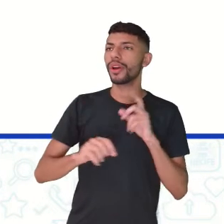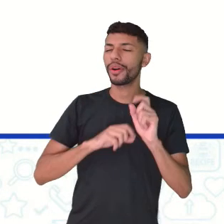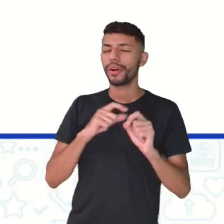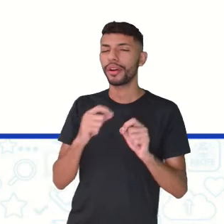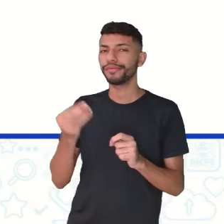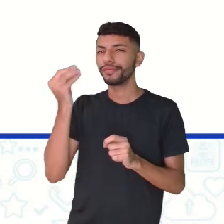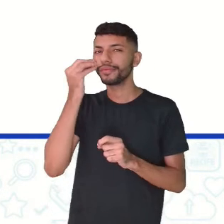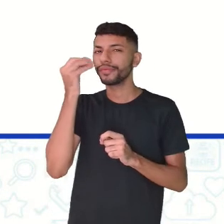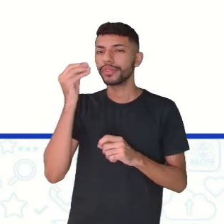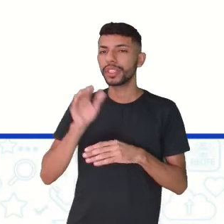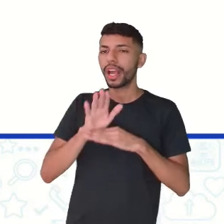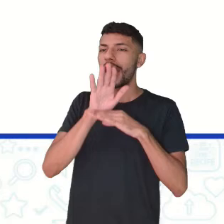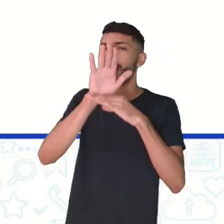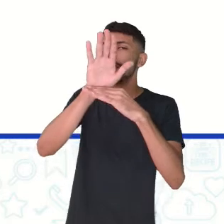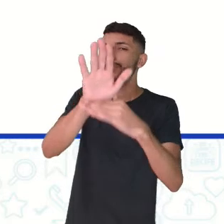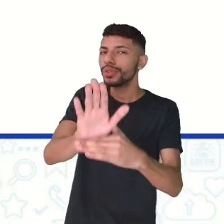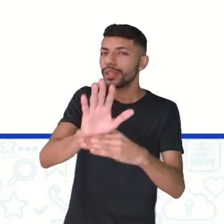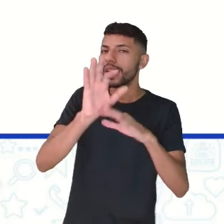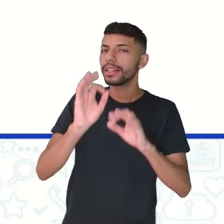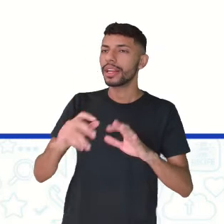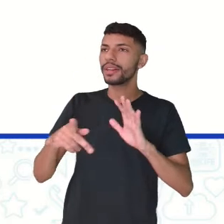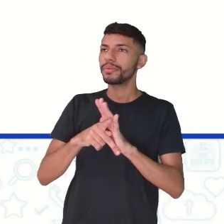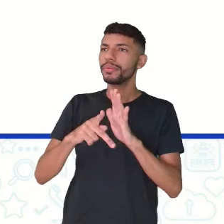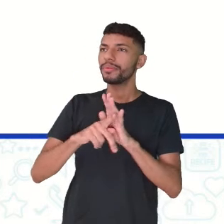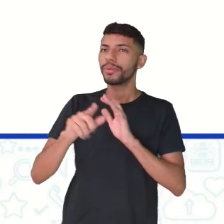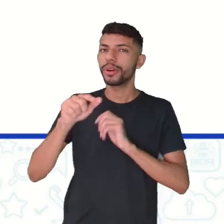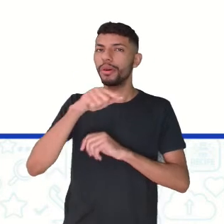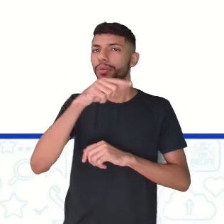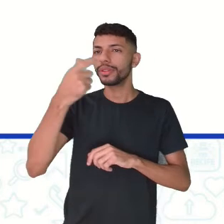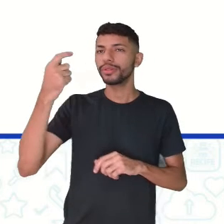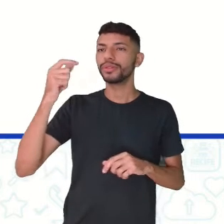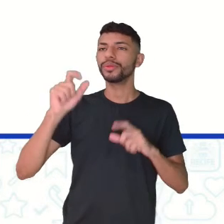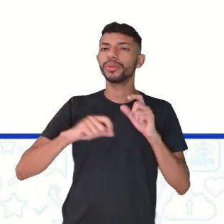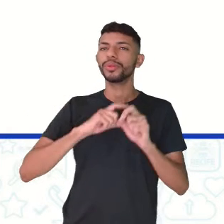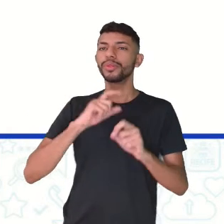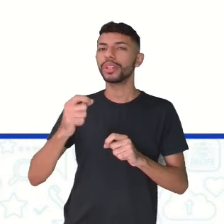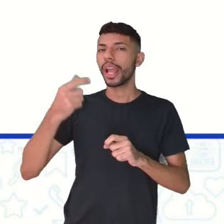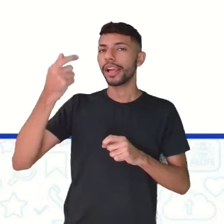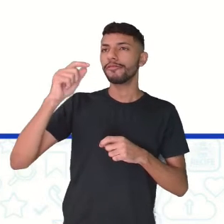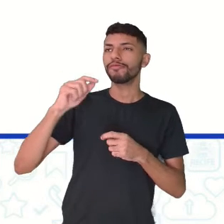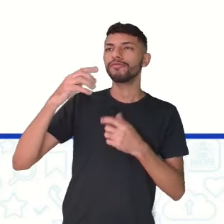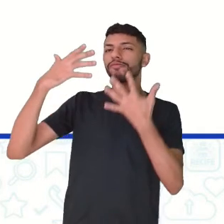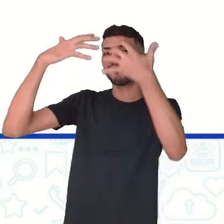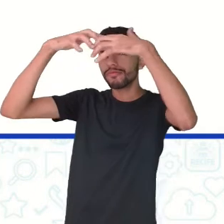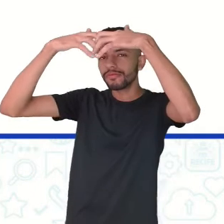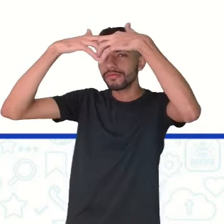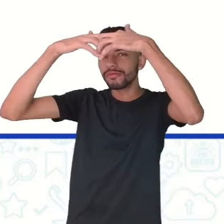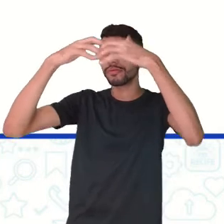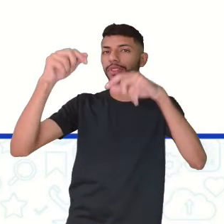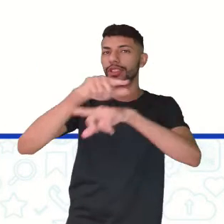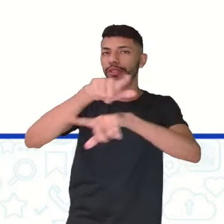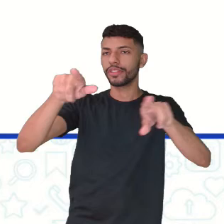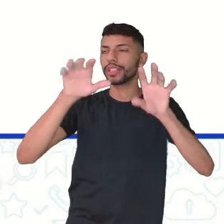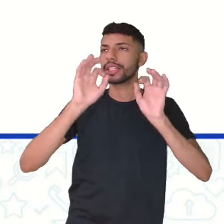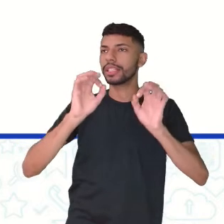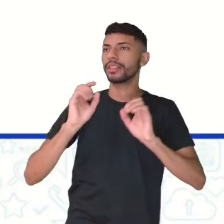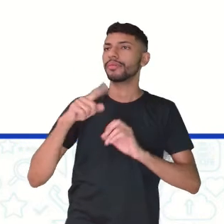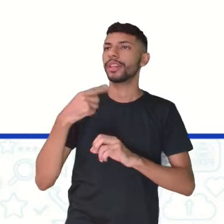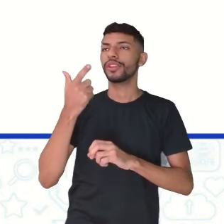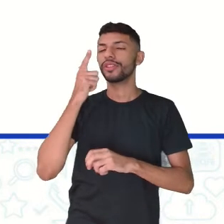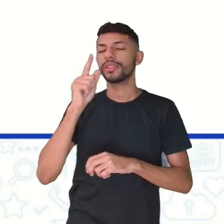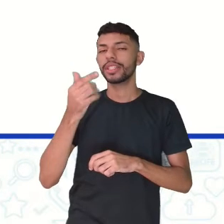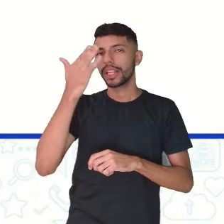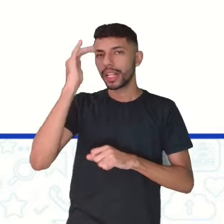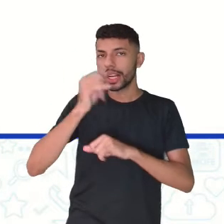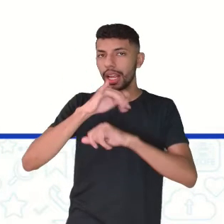ser o auxiliar no juízo de vocês, tá? O auxiliar no raciocínio de vocês aí, para poder a gente construir esse